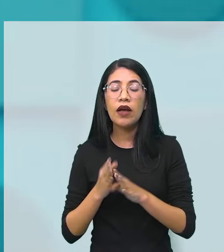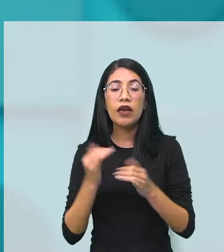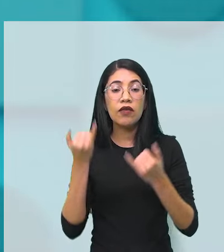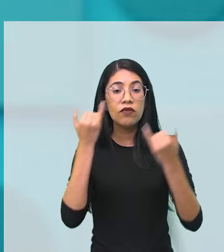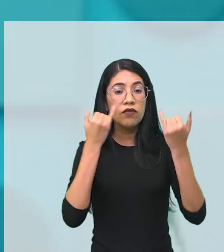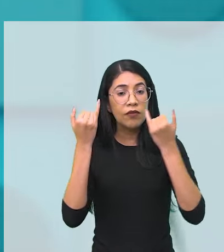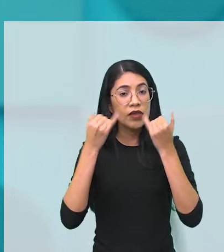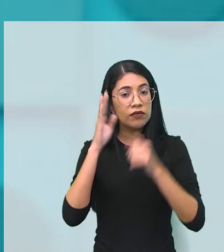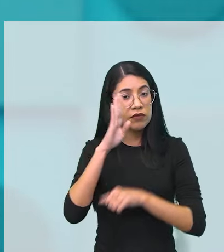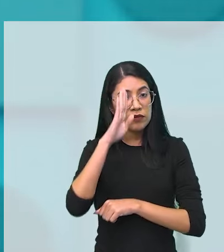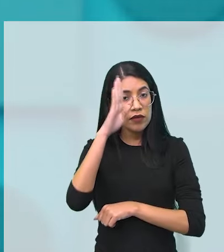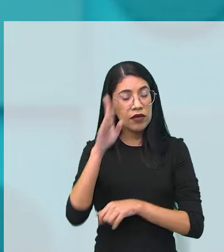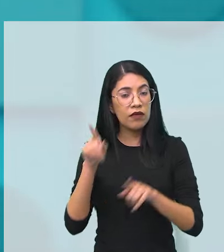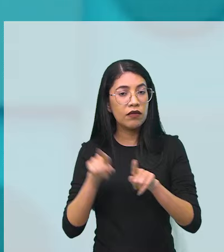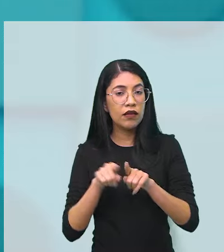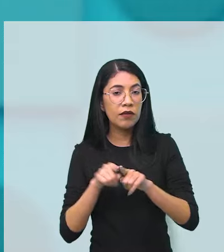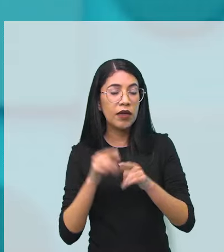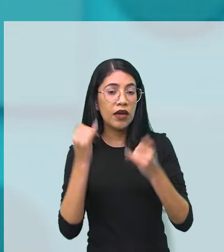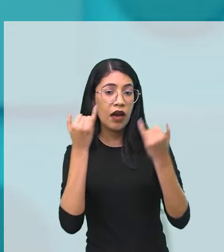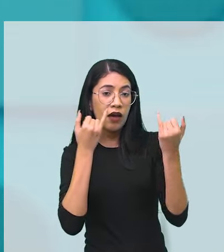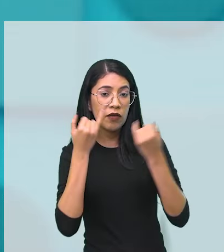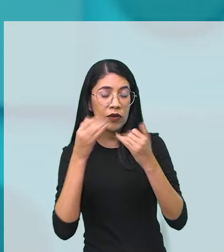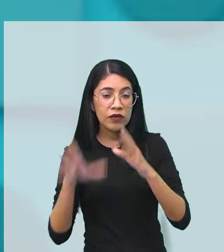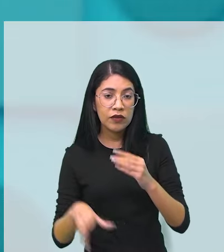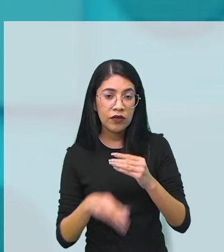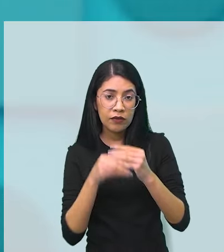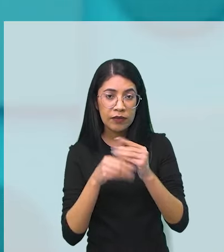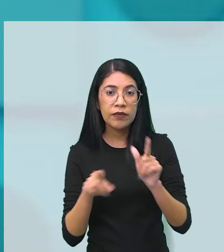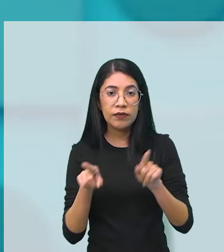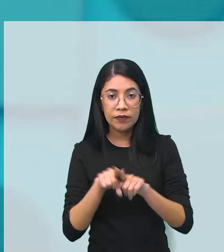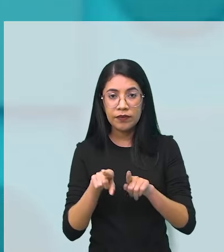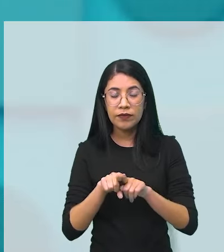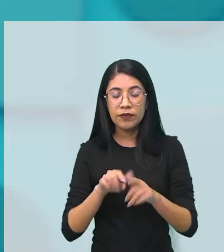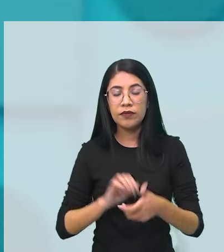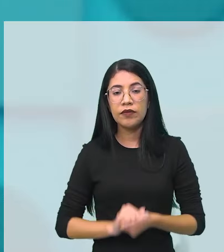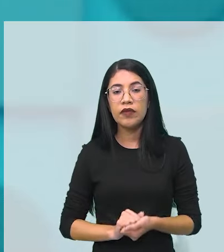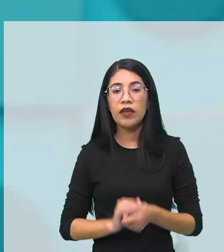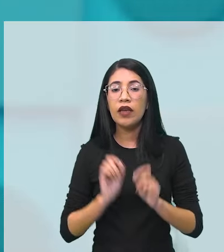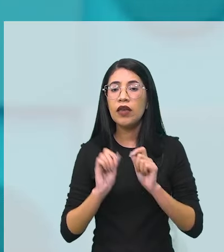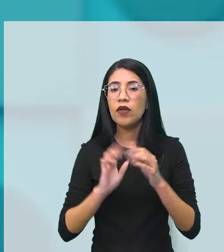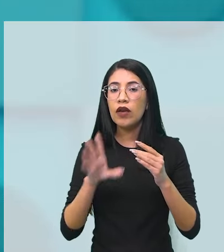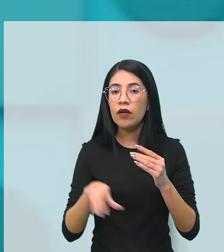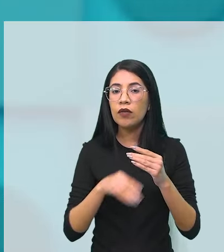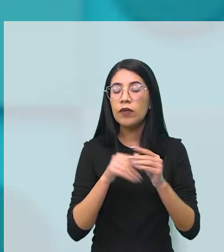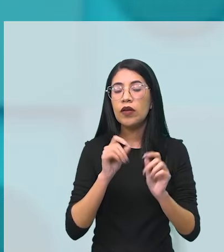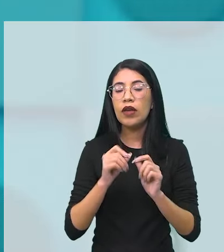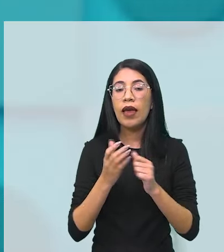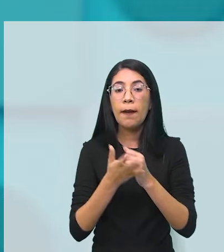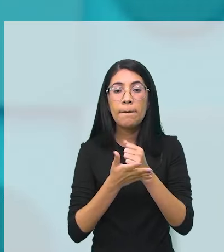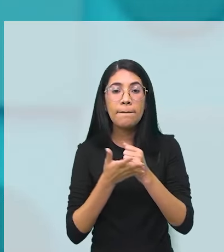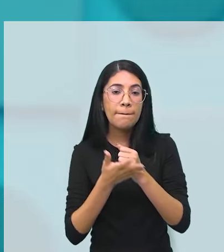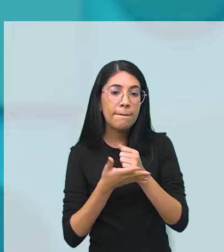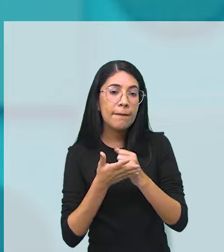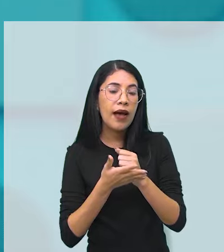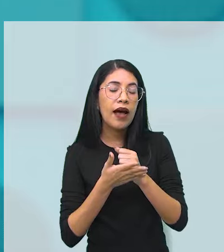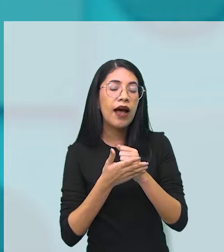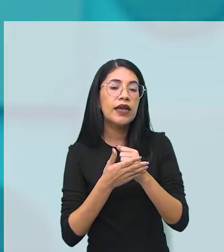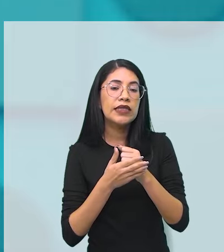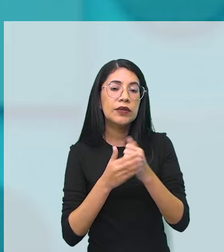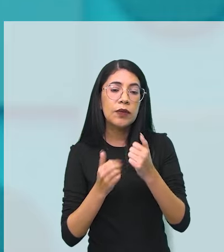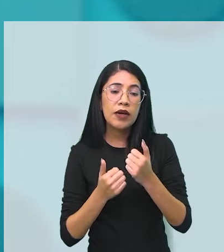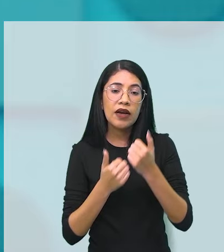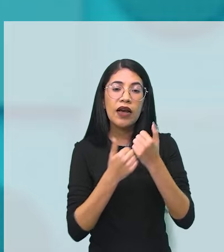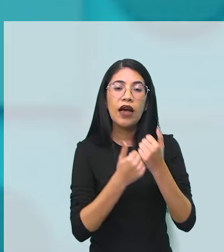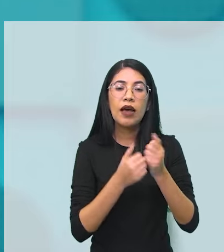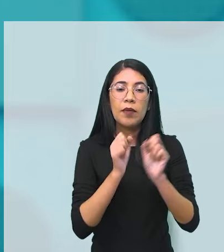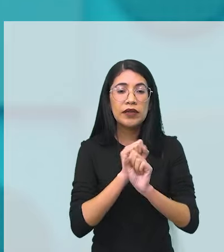informação principal e qual é a nossas informações secundárias. Que são aquelas que vão dar base pra sustentar,